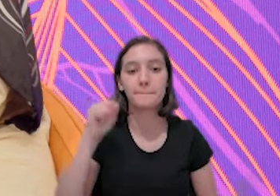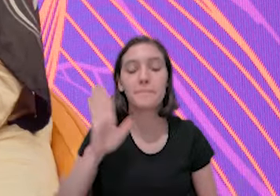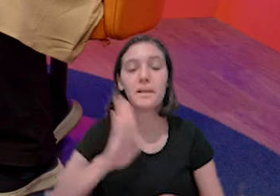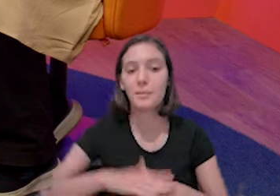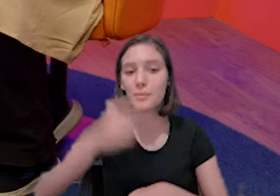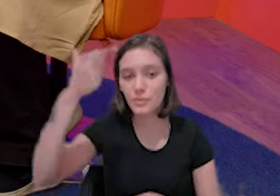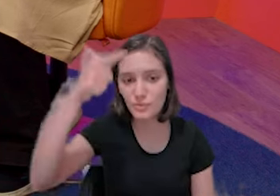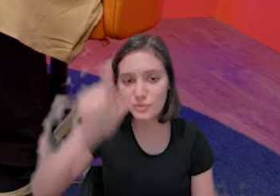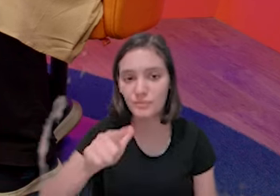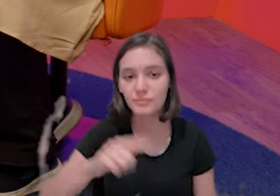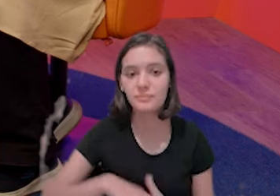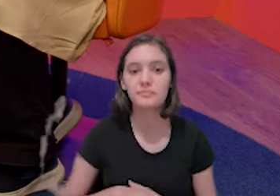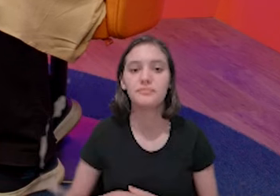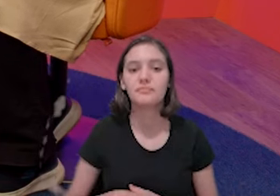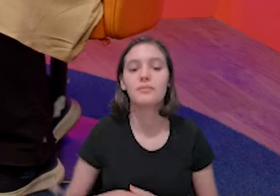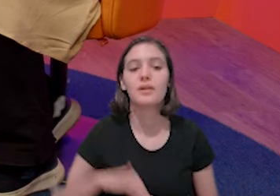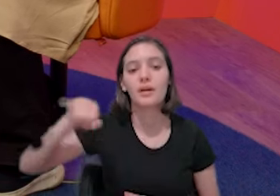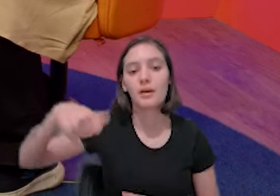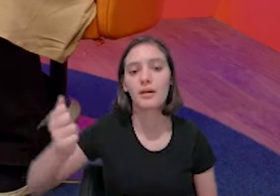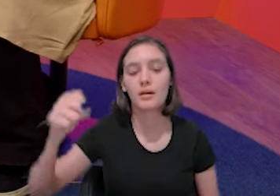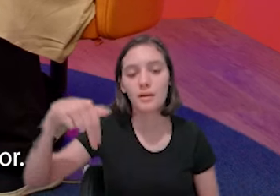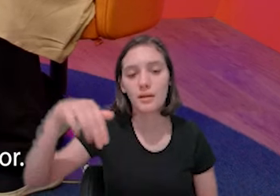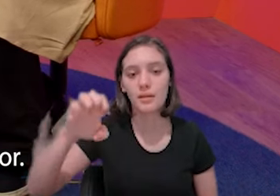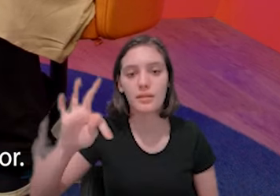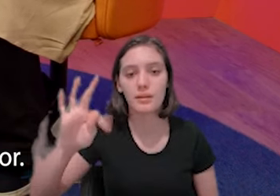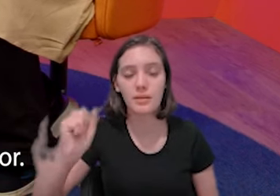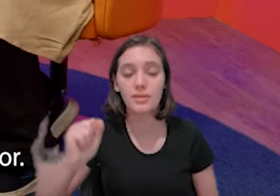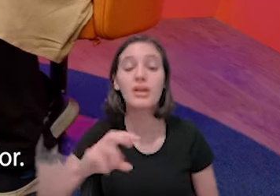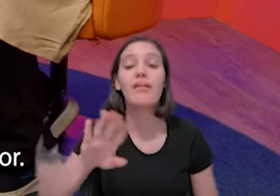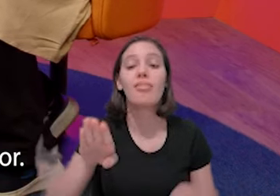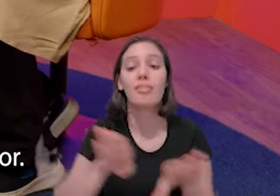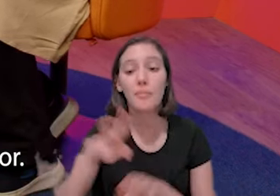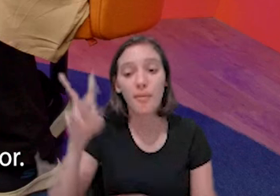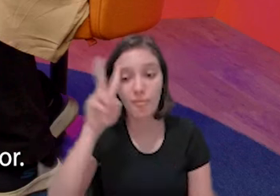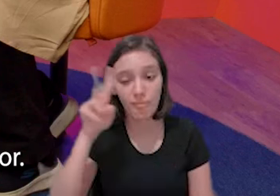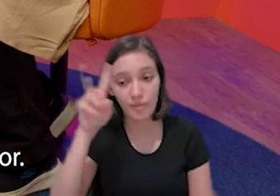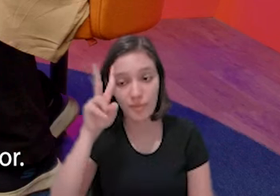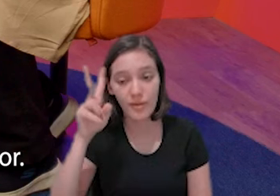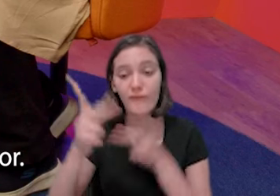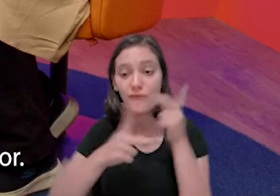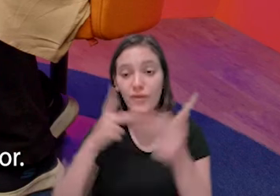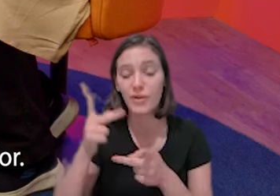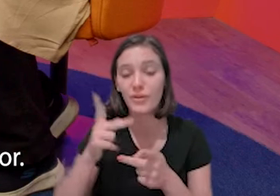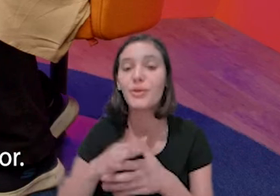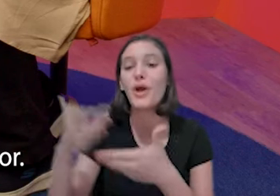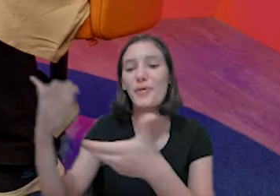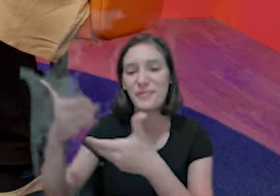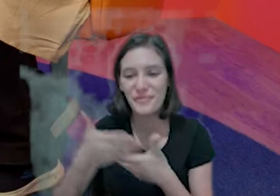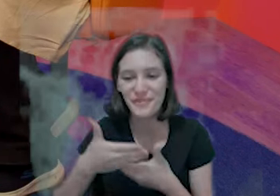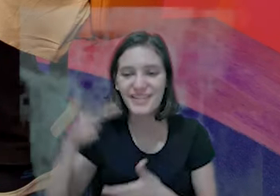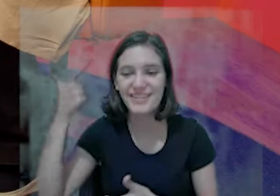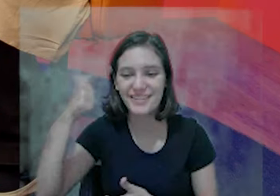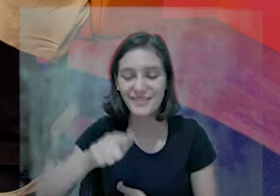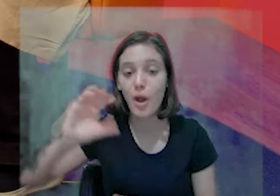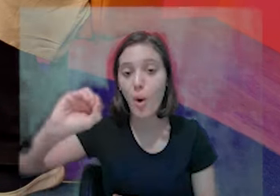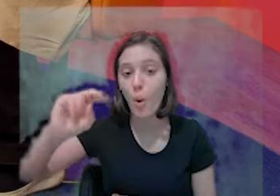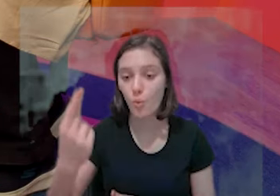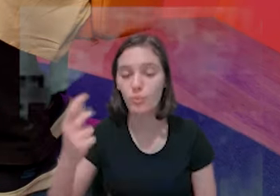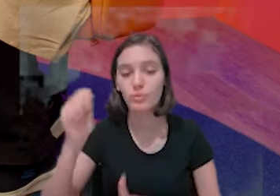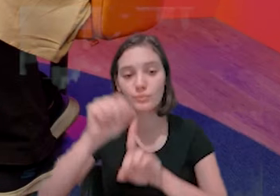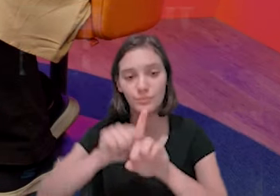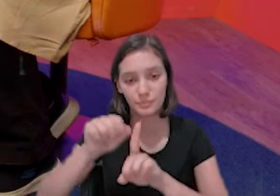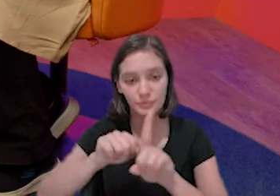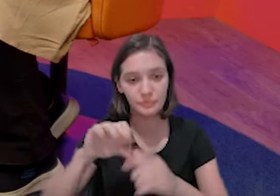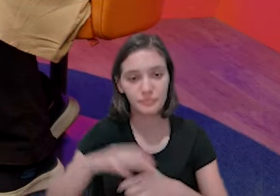Feira do Empreendedor do SEBRAE, mais uma vez, a Janete lá do Centro do Imigrante também lembrou da Feira do Empreendedor. Também já te faço o